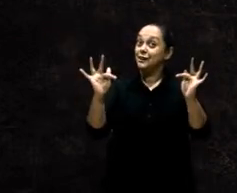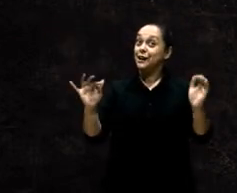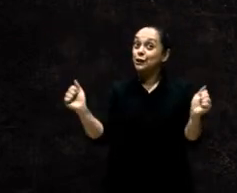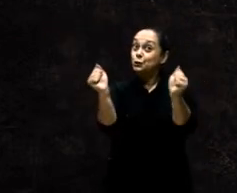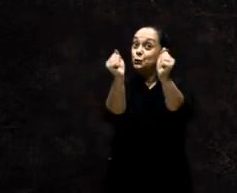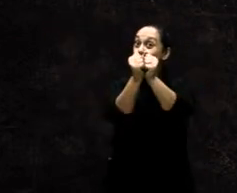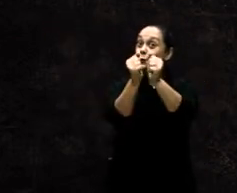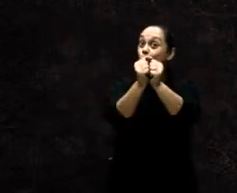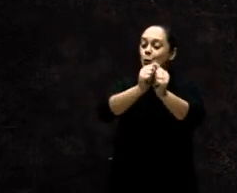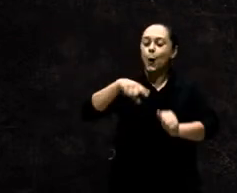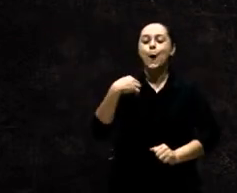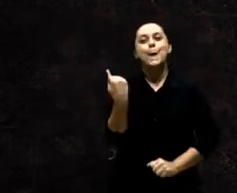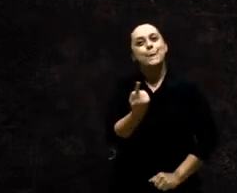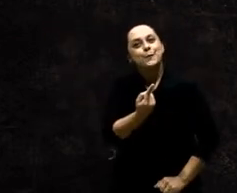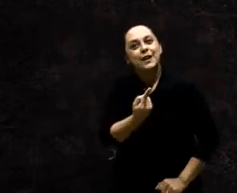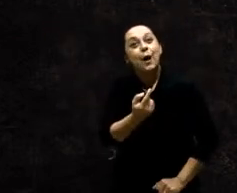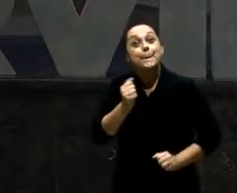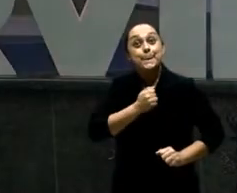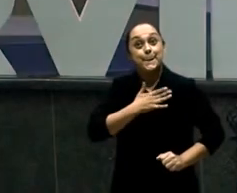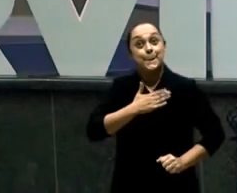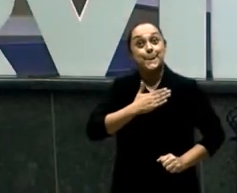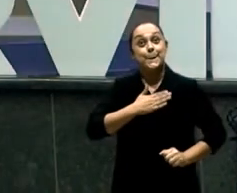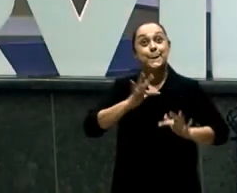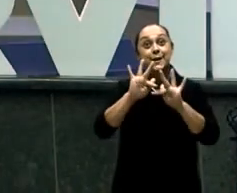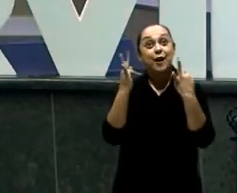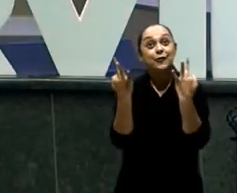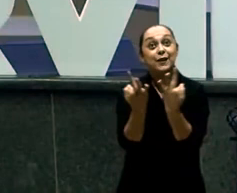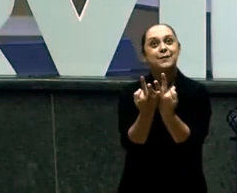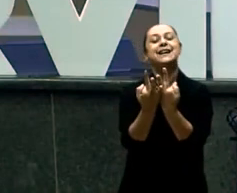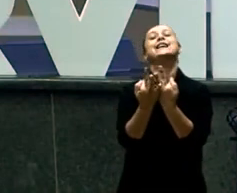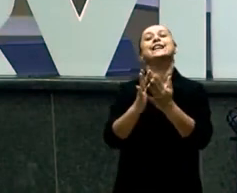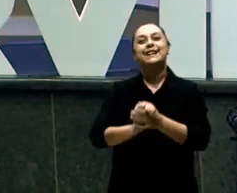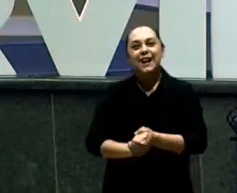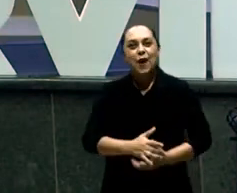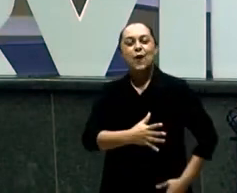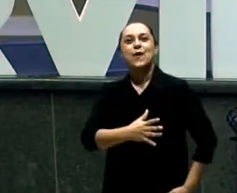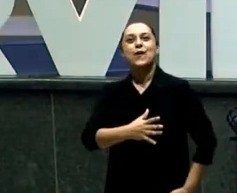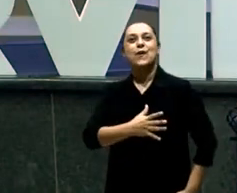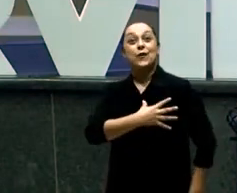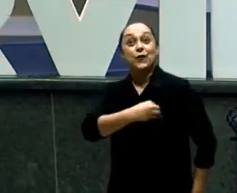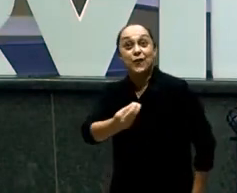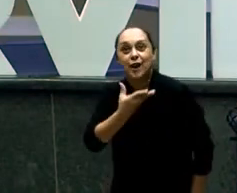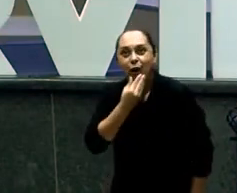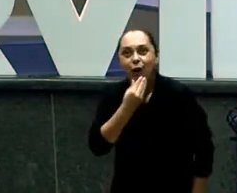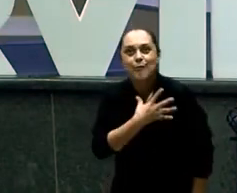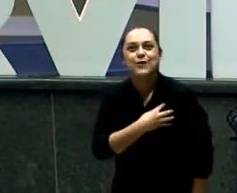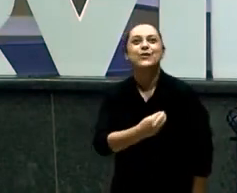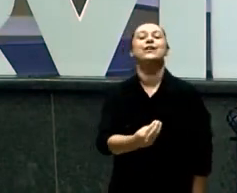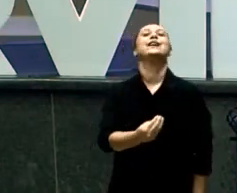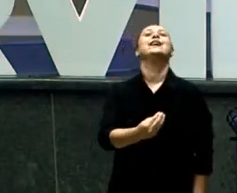Francisco, que... Olha lá, só falar o nome dele, ele já querendo fazer uma artezinha.